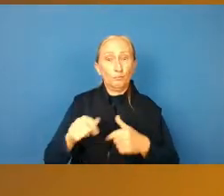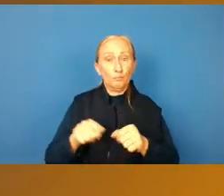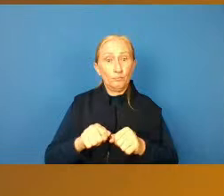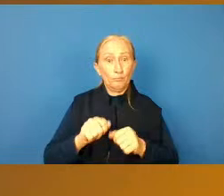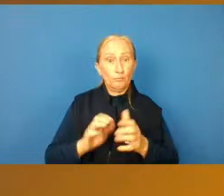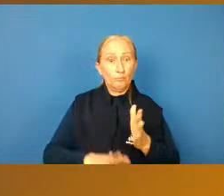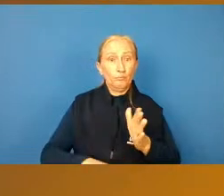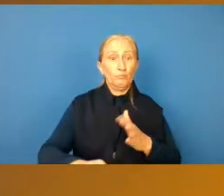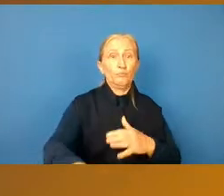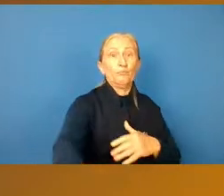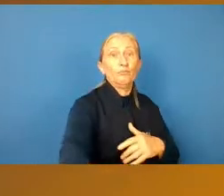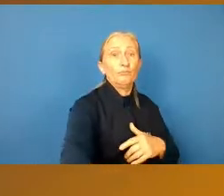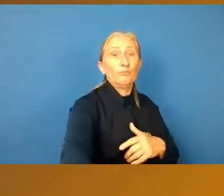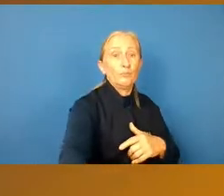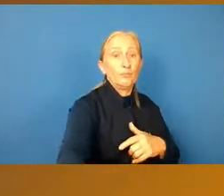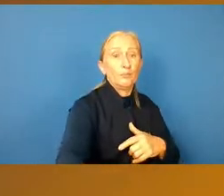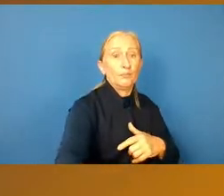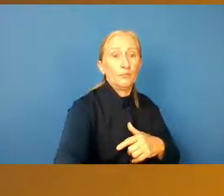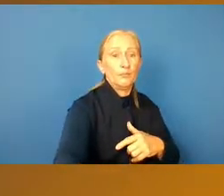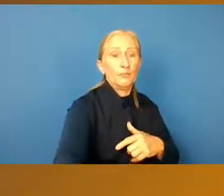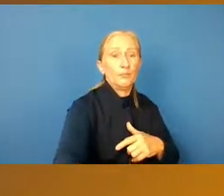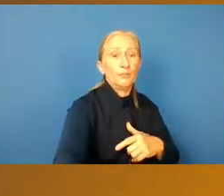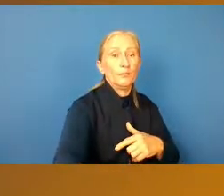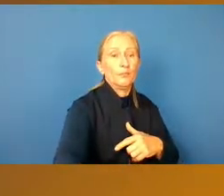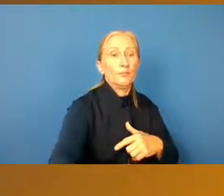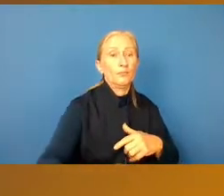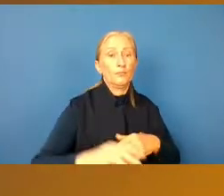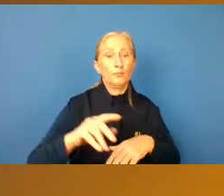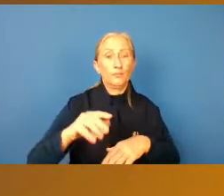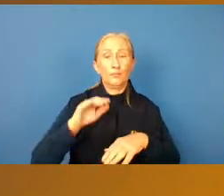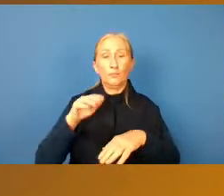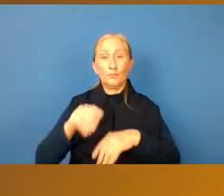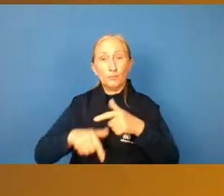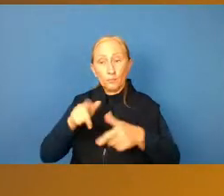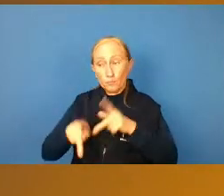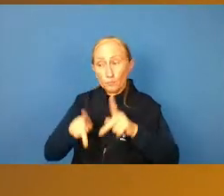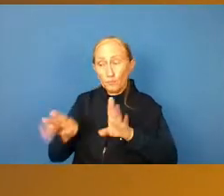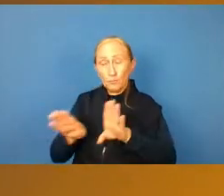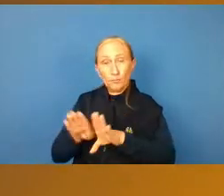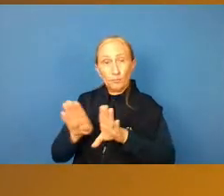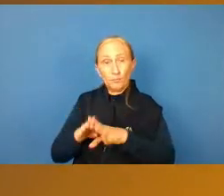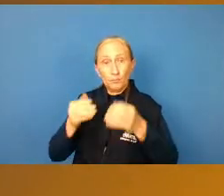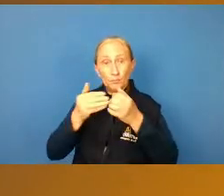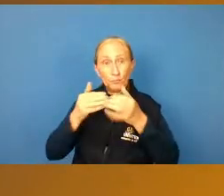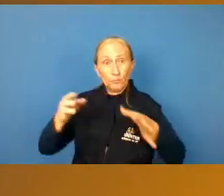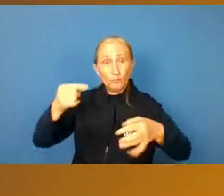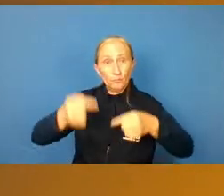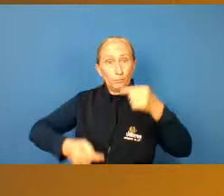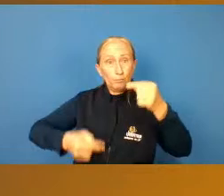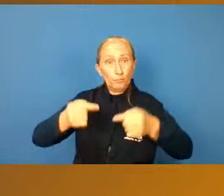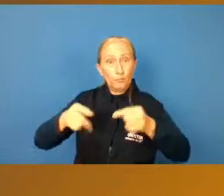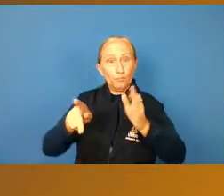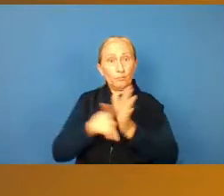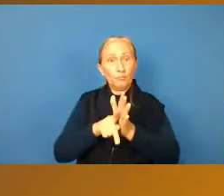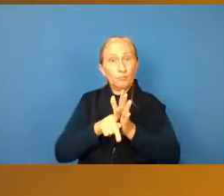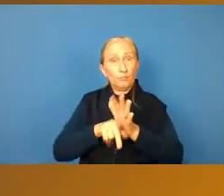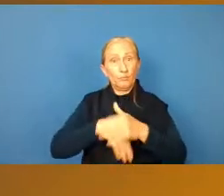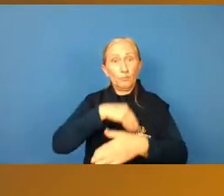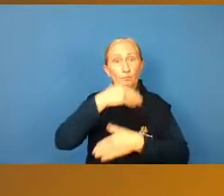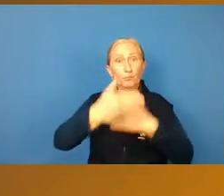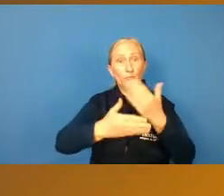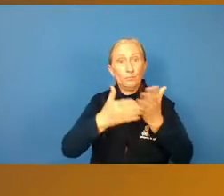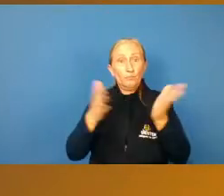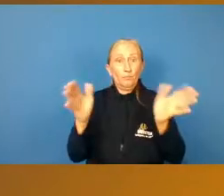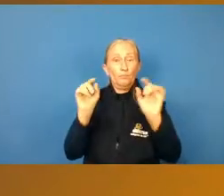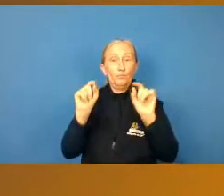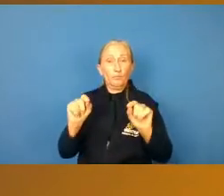atividade física, né, com, com esse, com esse público, mas também para abrir uma discussão maior que